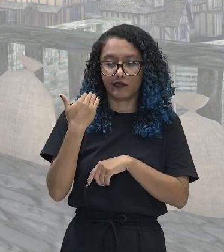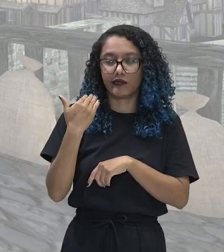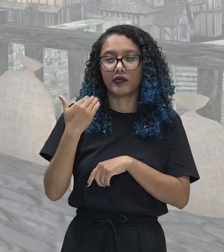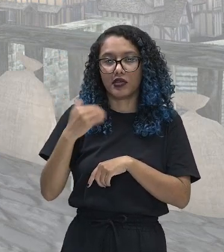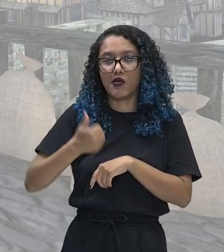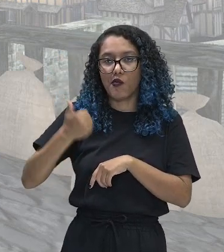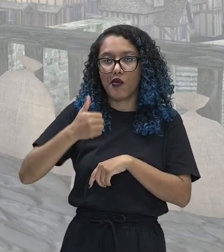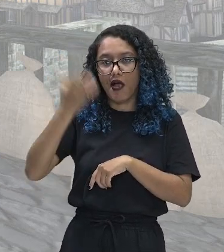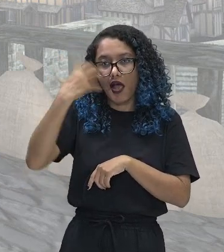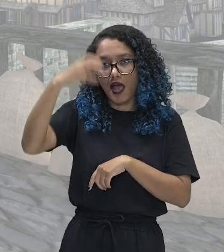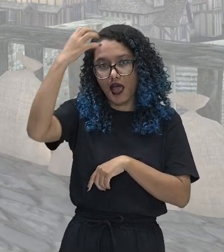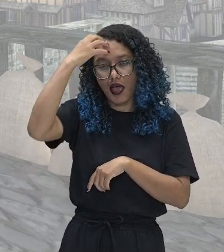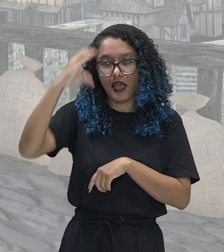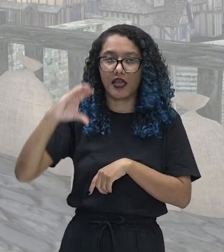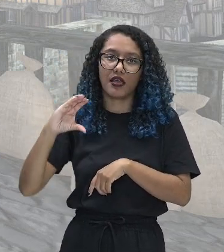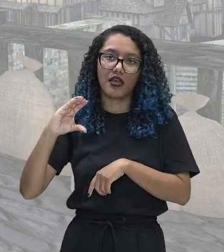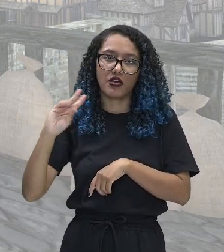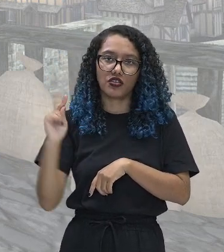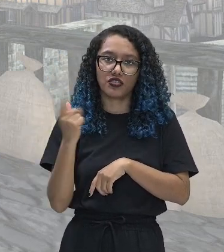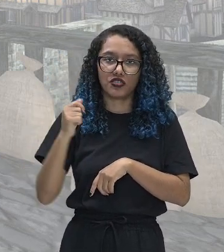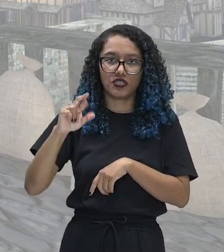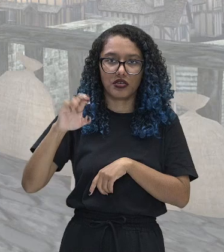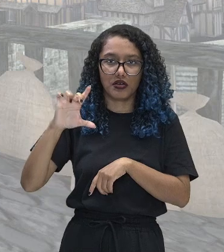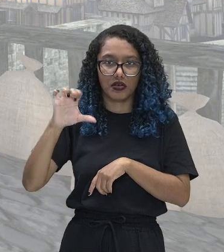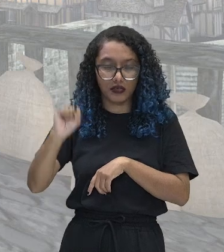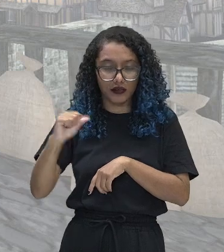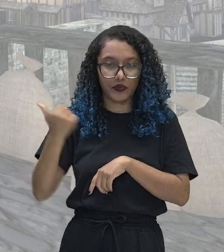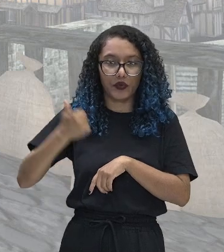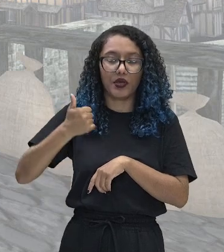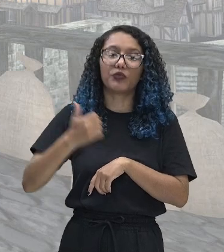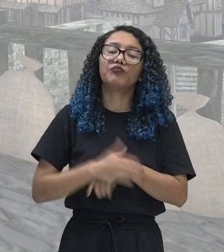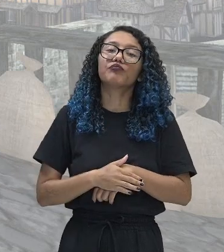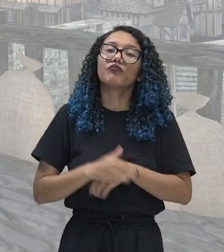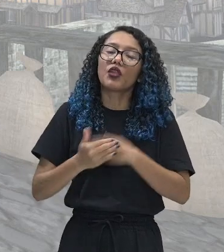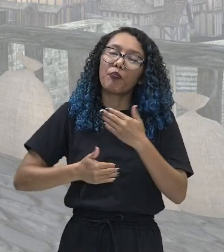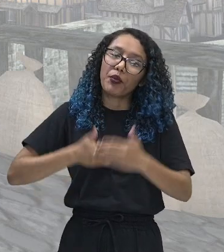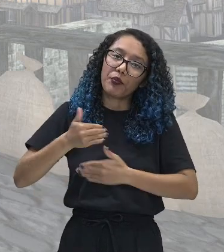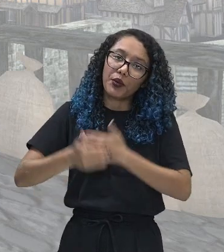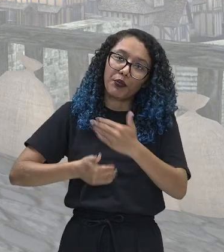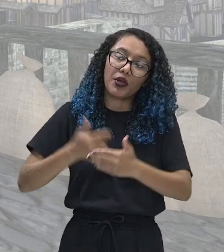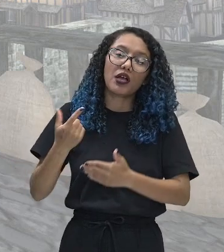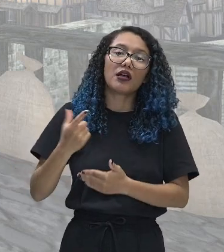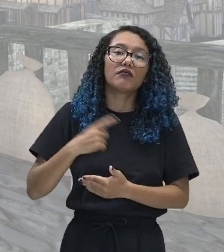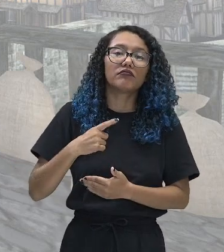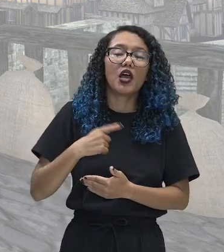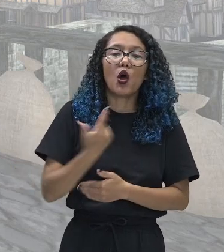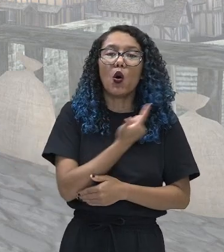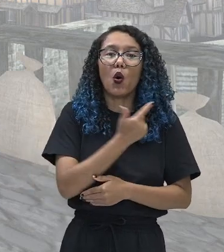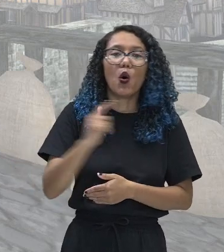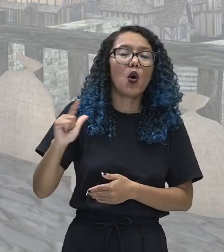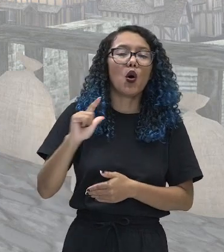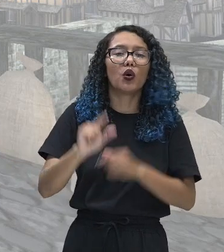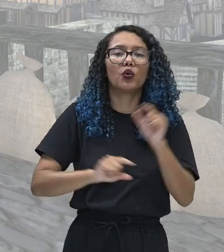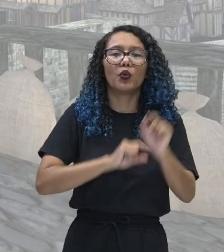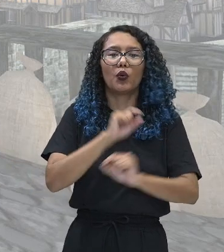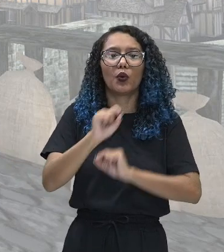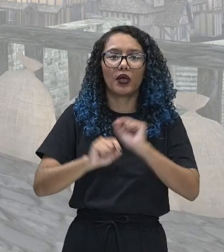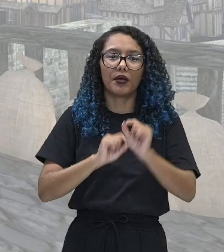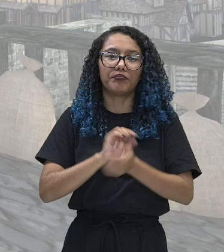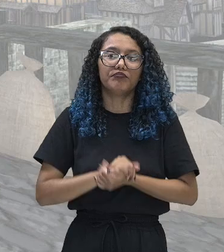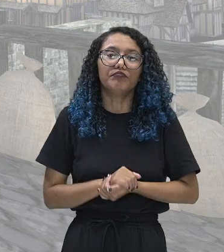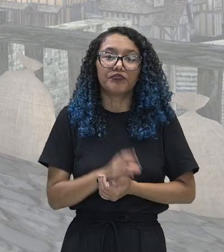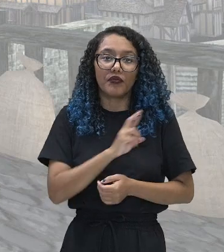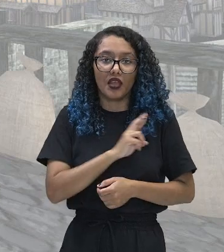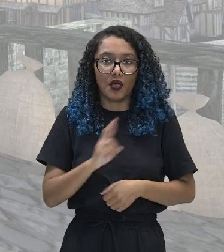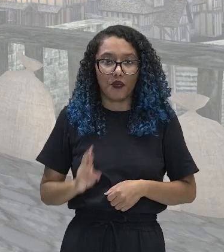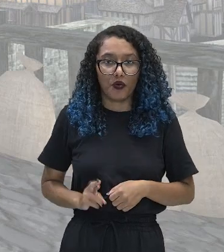I. Posteriormente, a gente tem outro momento histórico, que é justamente ali a República de Covell. A